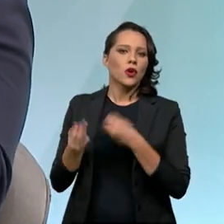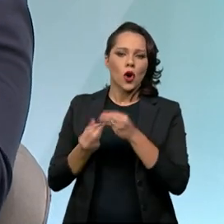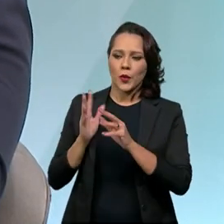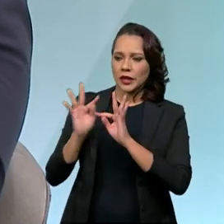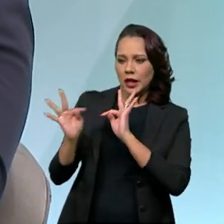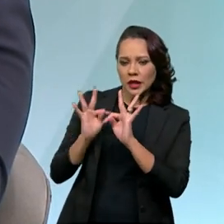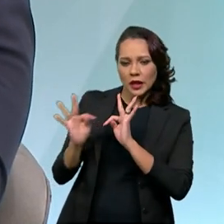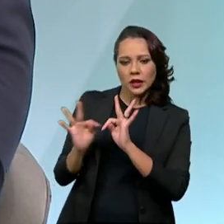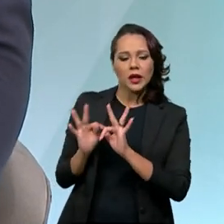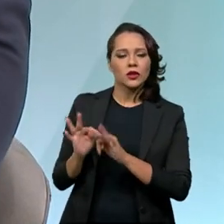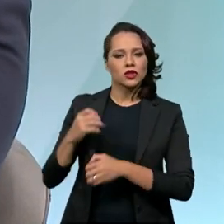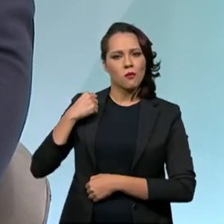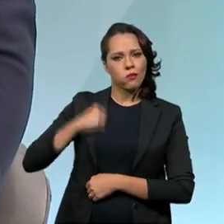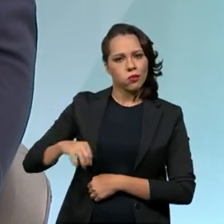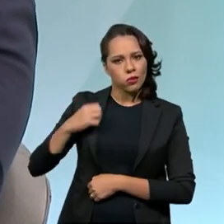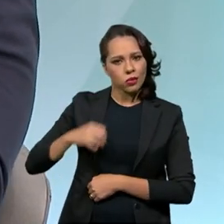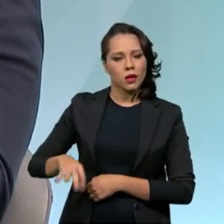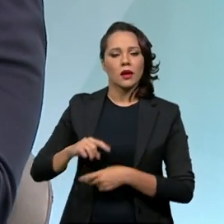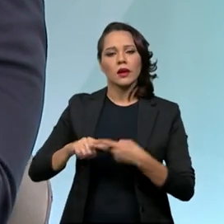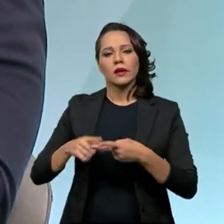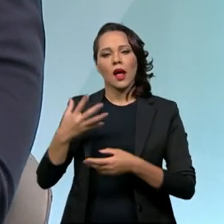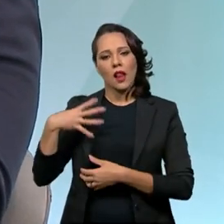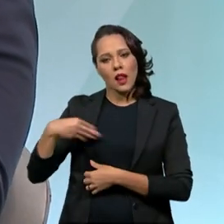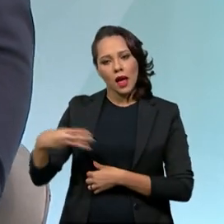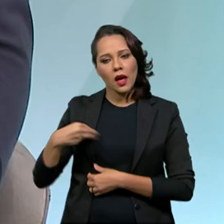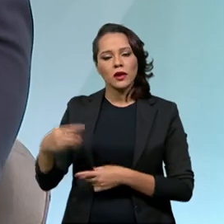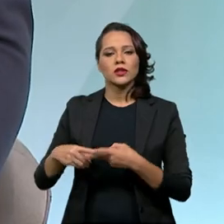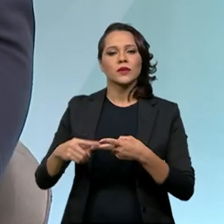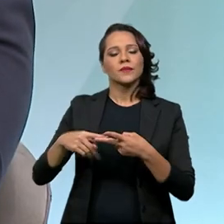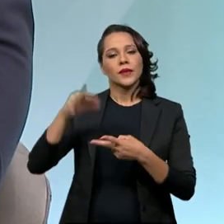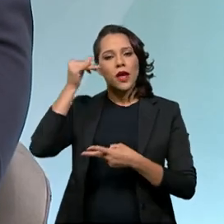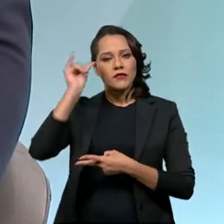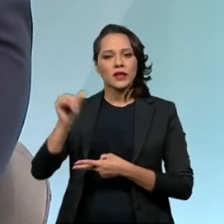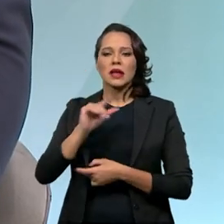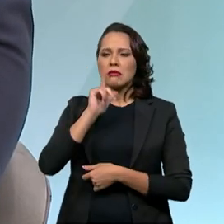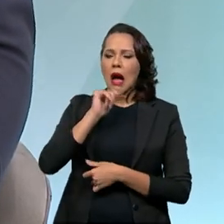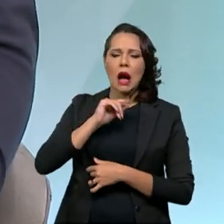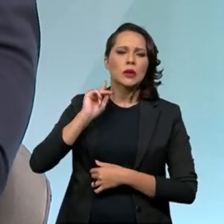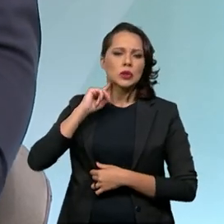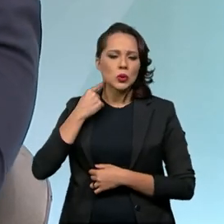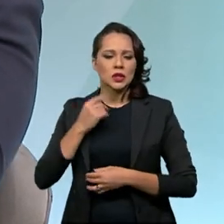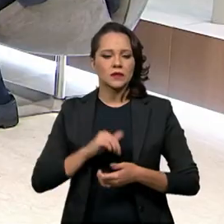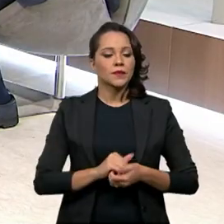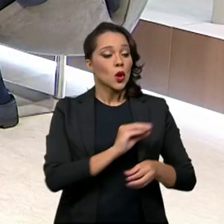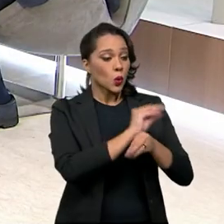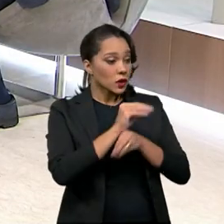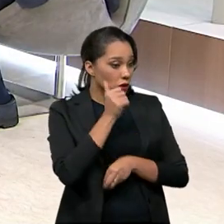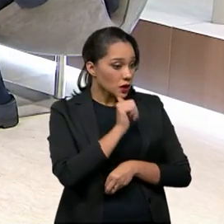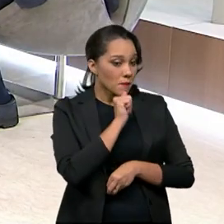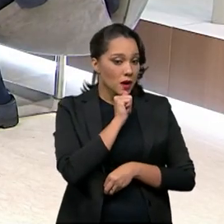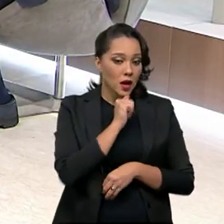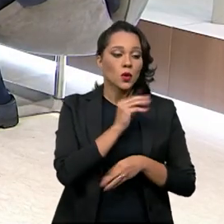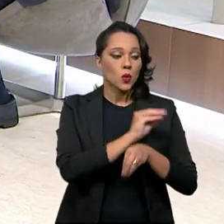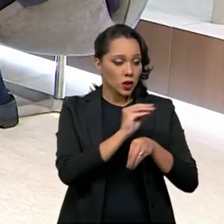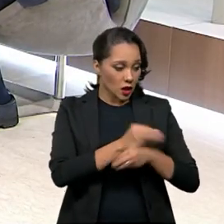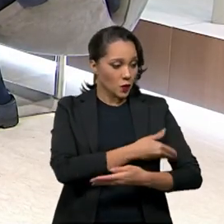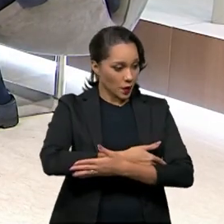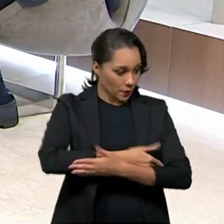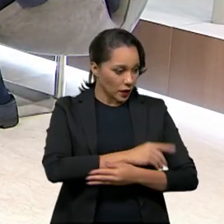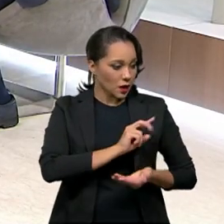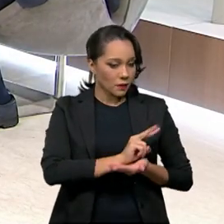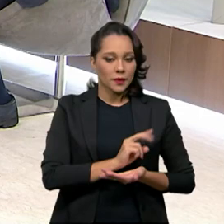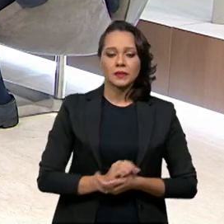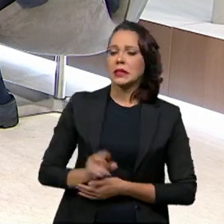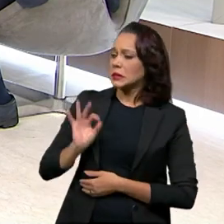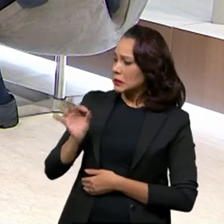tratando as causas da diarreia, ou seja, o leite materno, evitando água contaminada. Cuidando bem da mãe, você também vai estar cuidando bem da